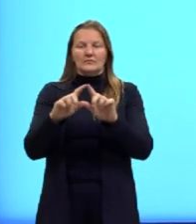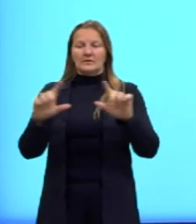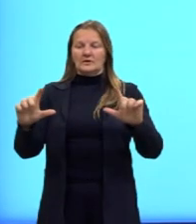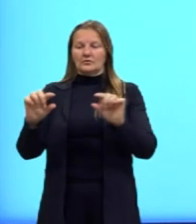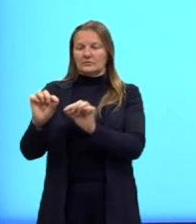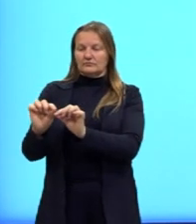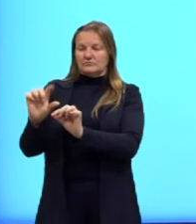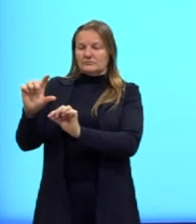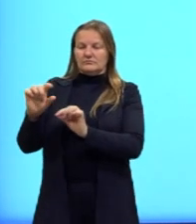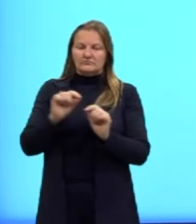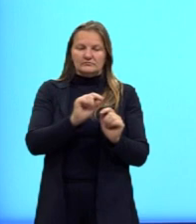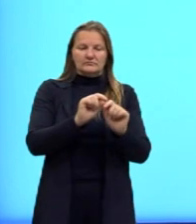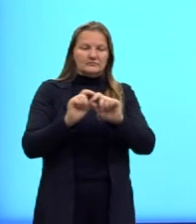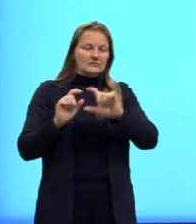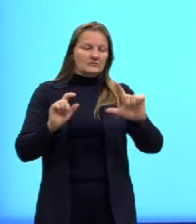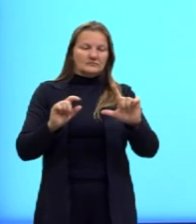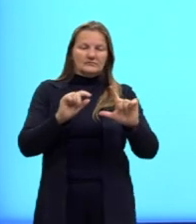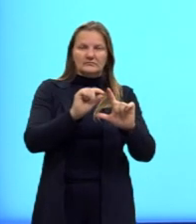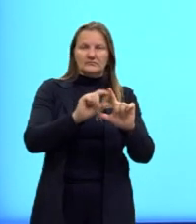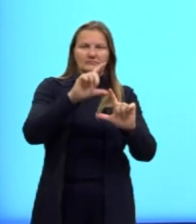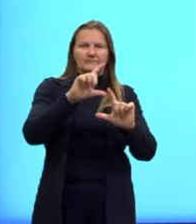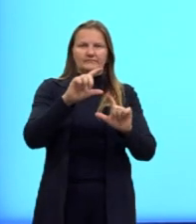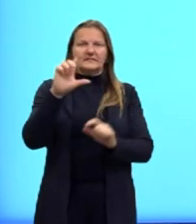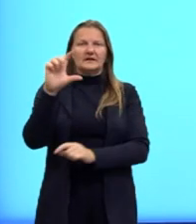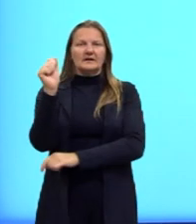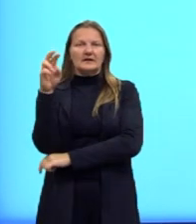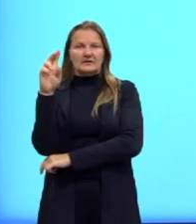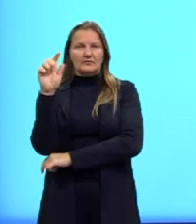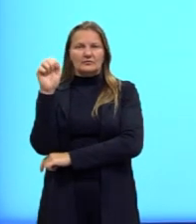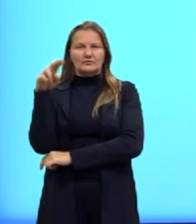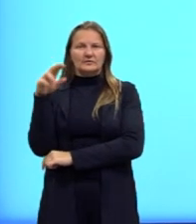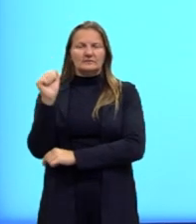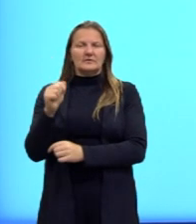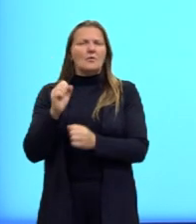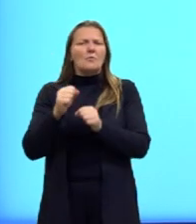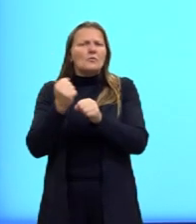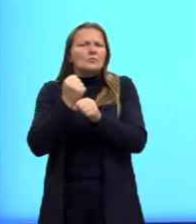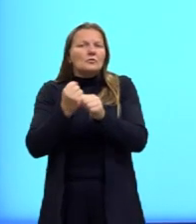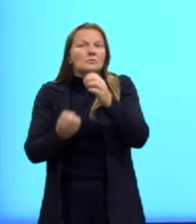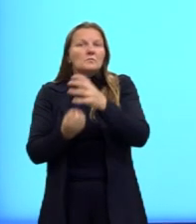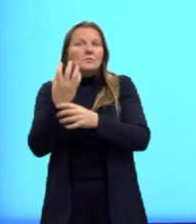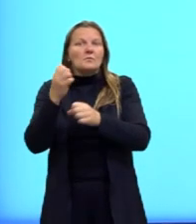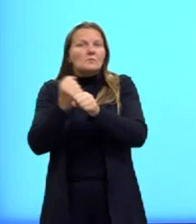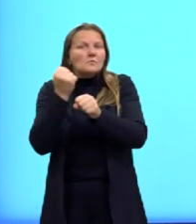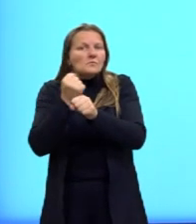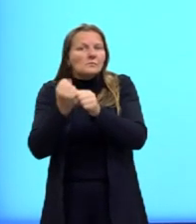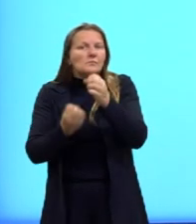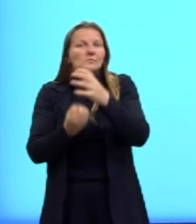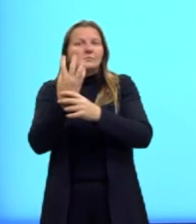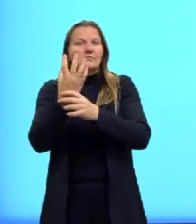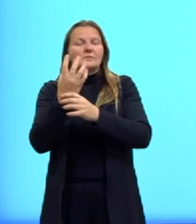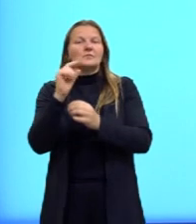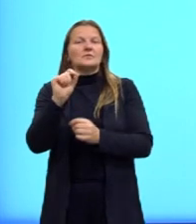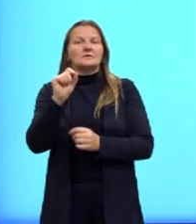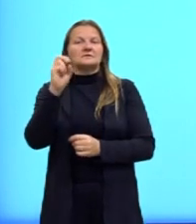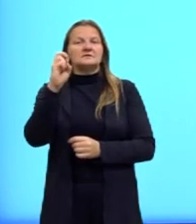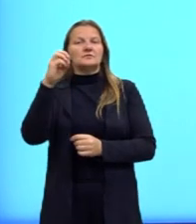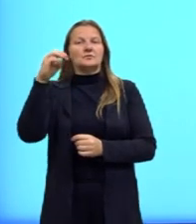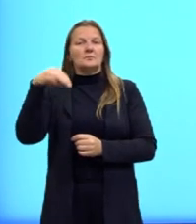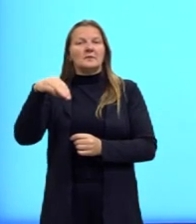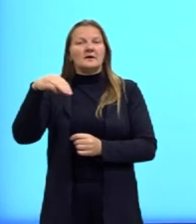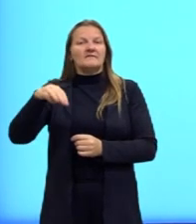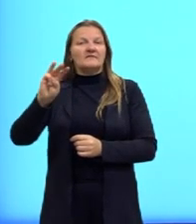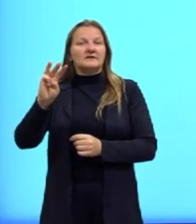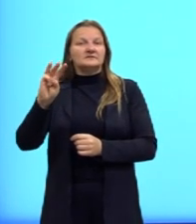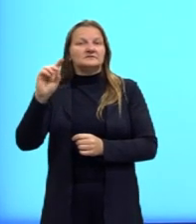Quando a gente fala em gerar 5 megawatts hora por metro quadrado, o que que nos remete